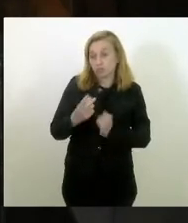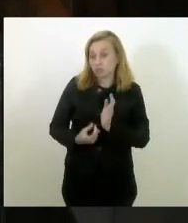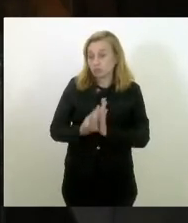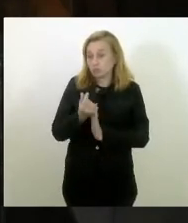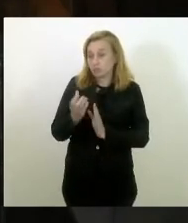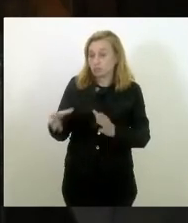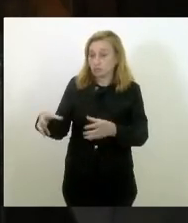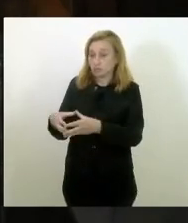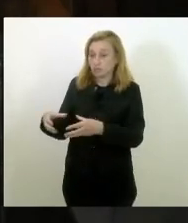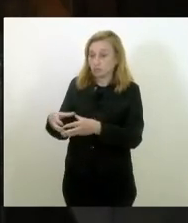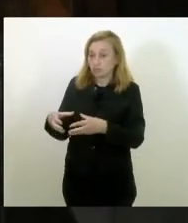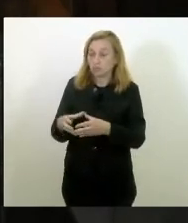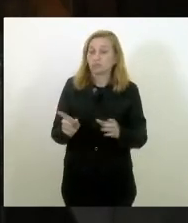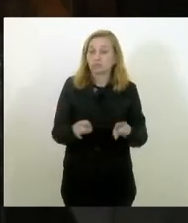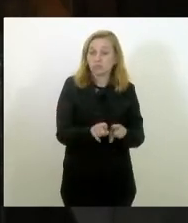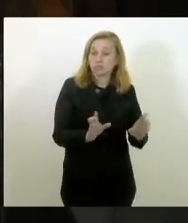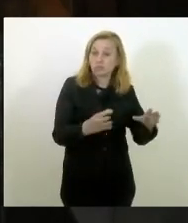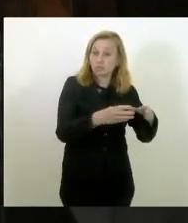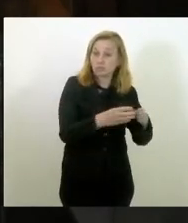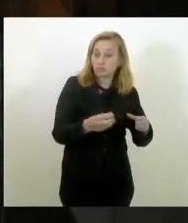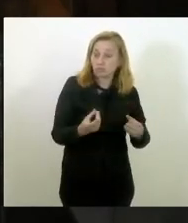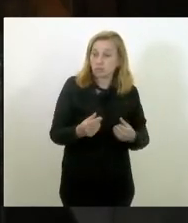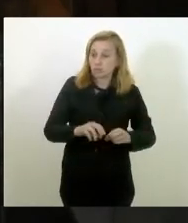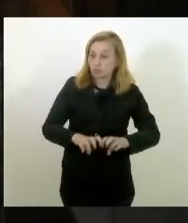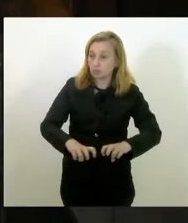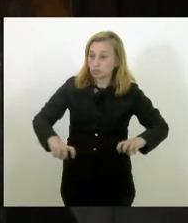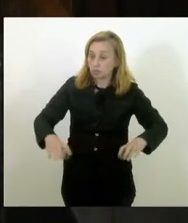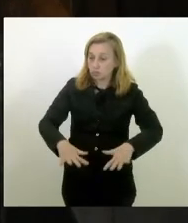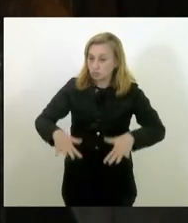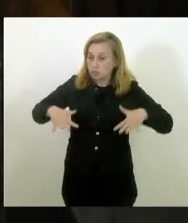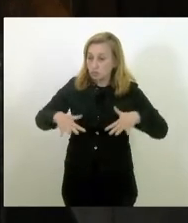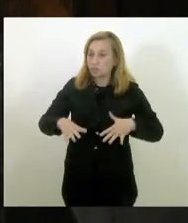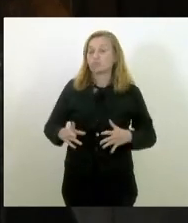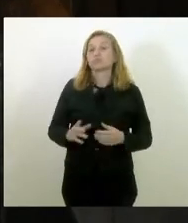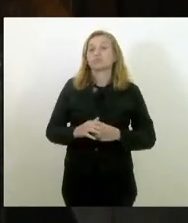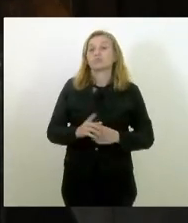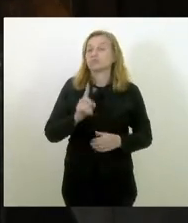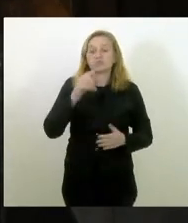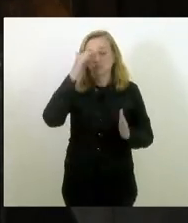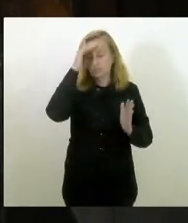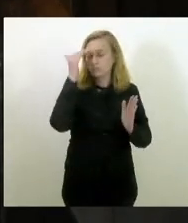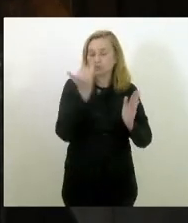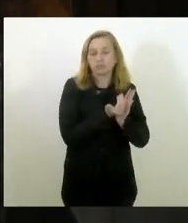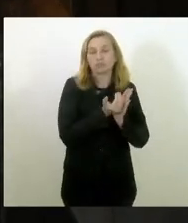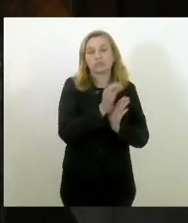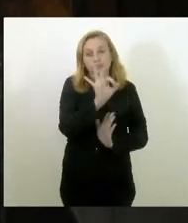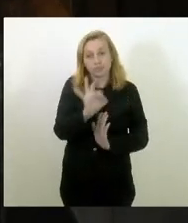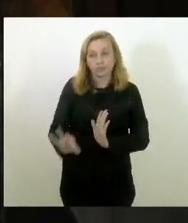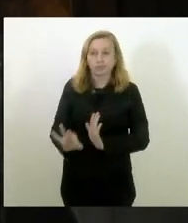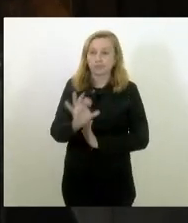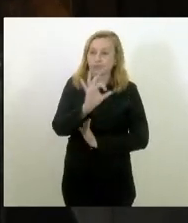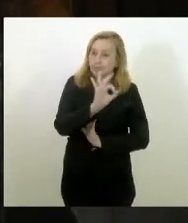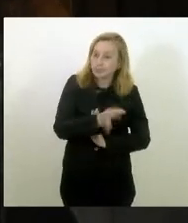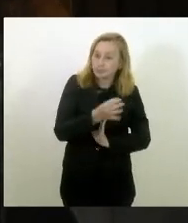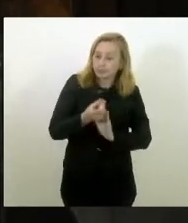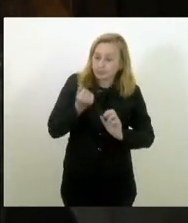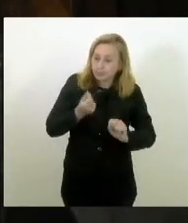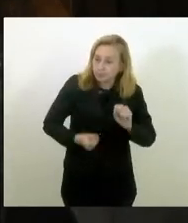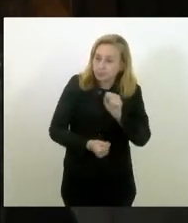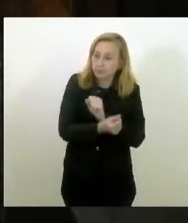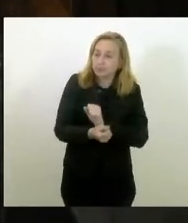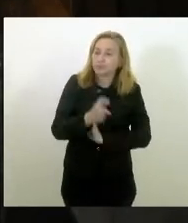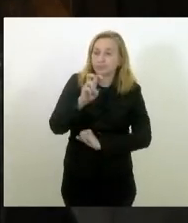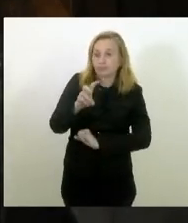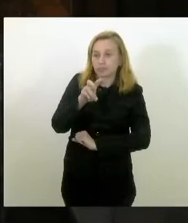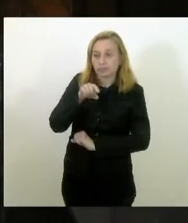e um dos pontos centrais, digo e repito, que não cumpriram o percentual mínimo de investimento de